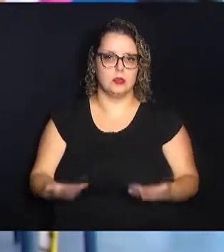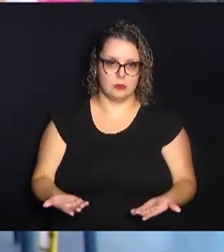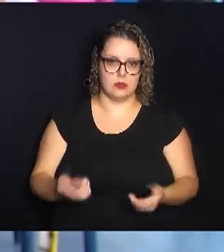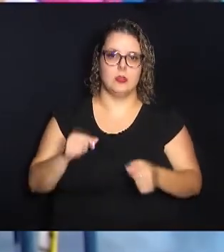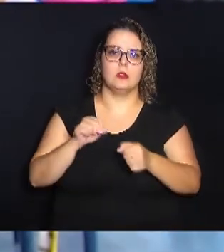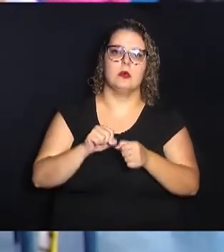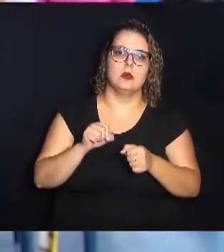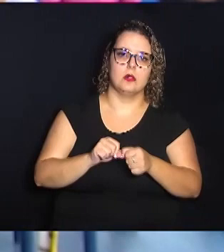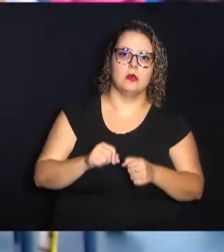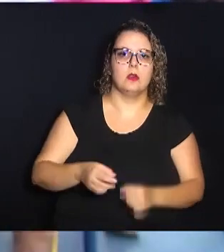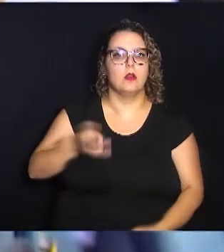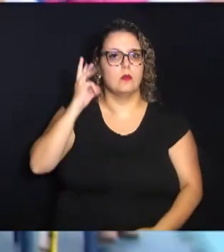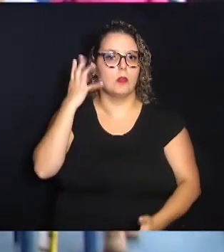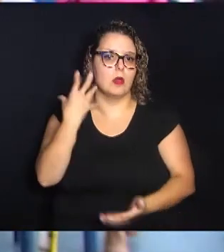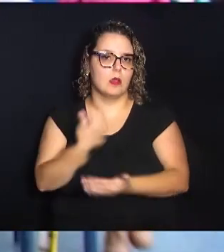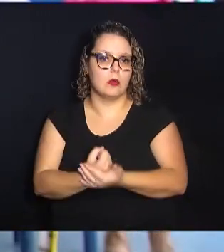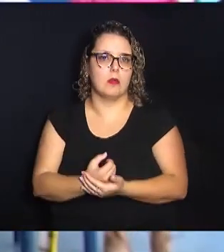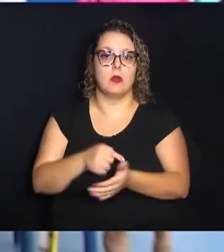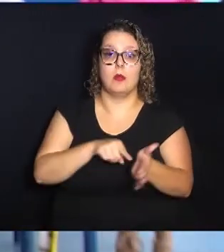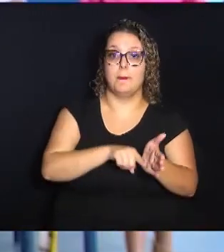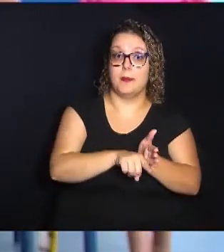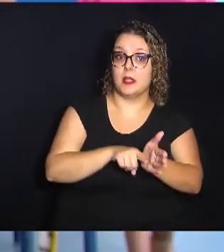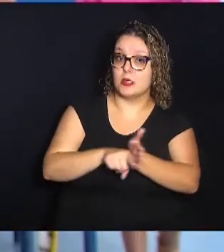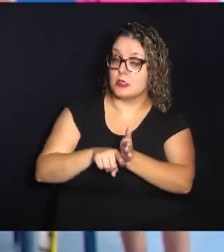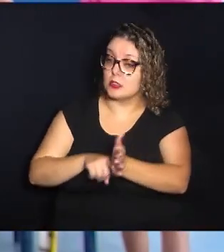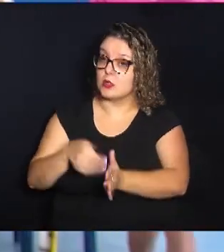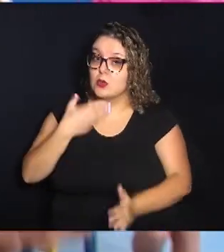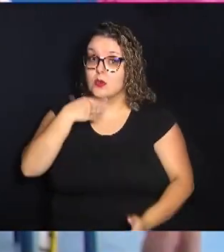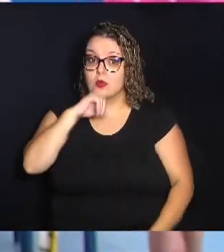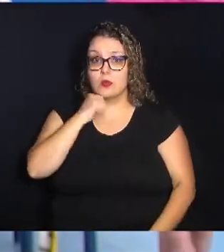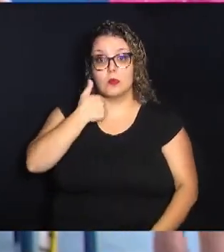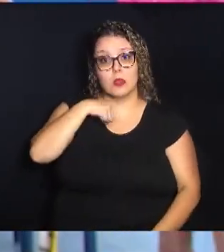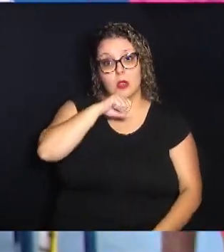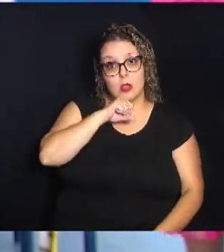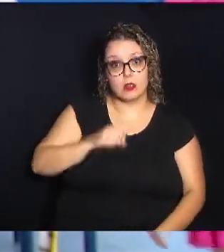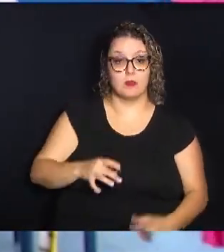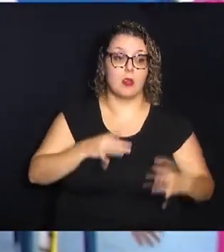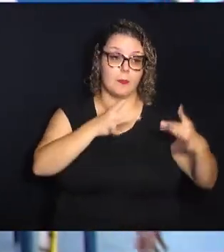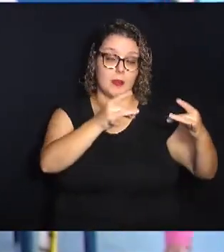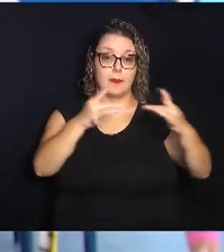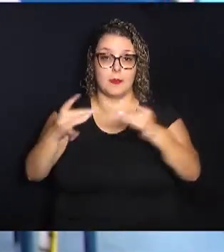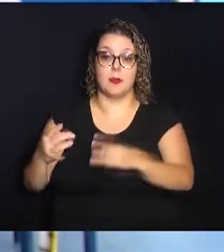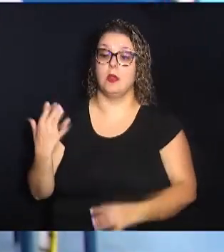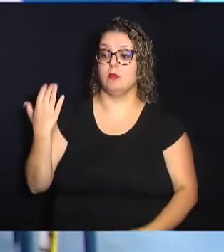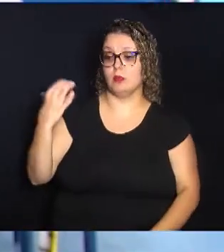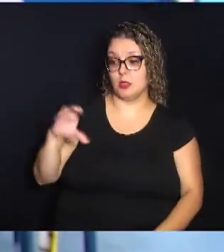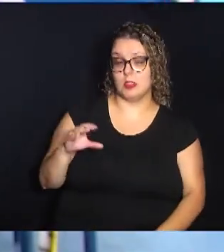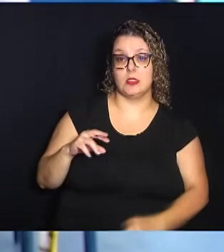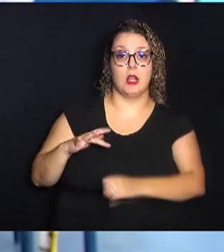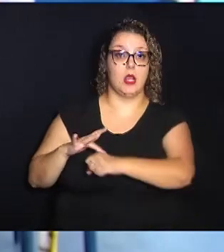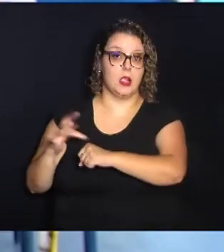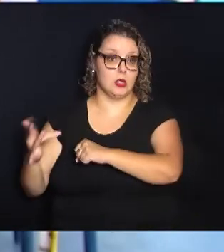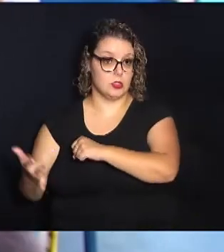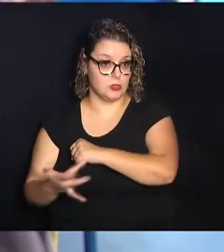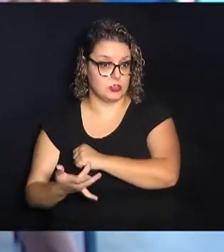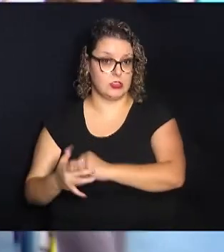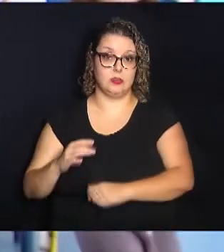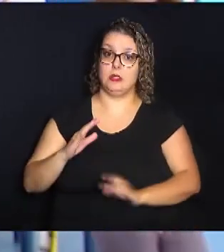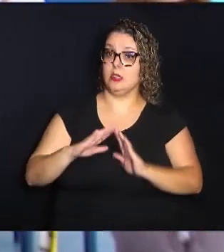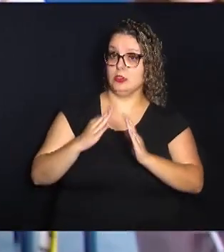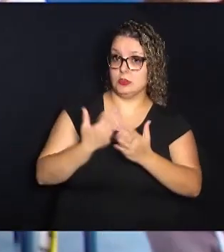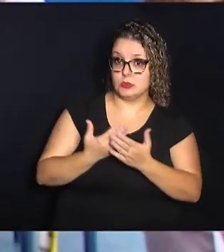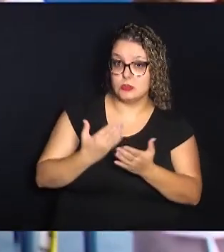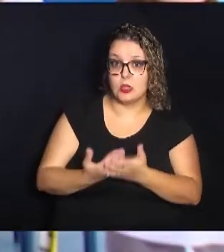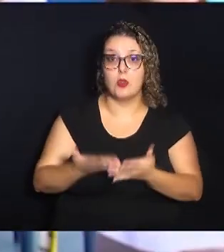aí fizeram podcast, pesquisa com os pais, levantamento de posts para colocar na rede social da escola, trabalhamos também a questão da